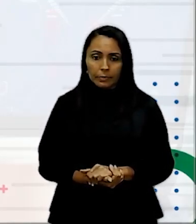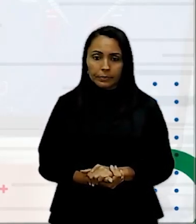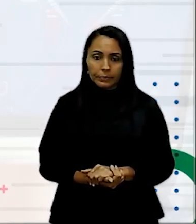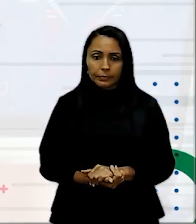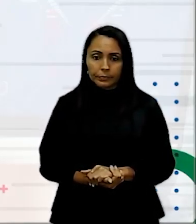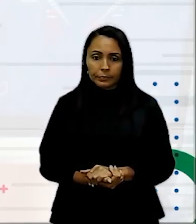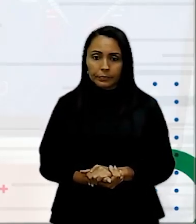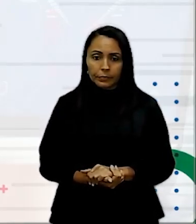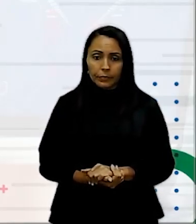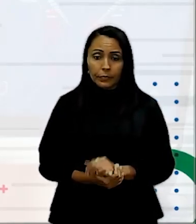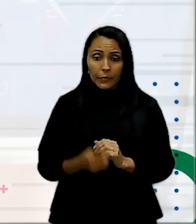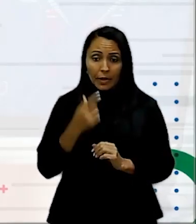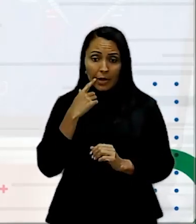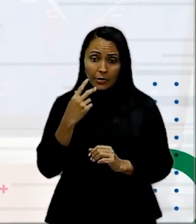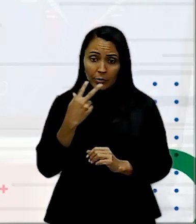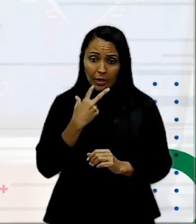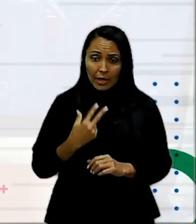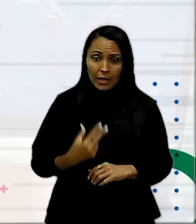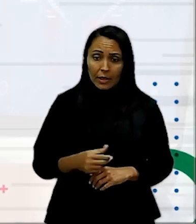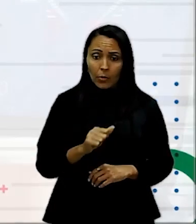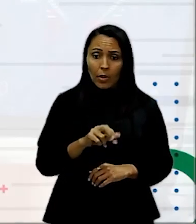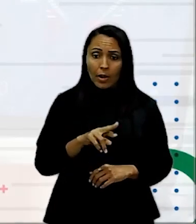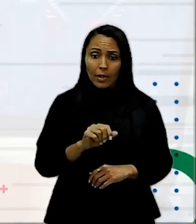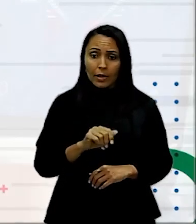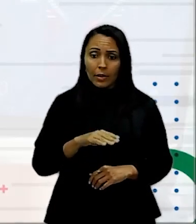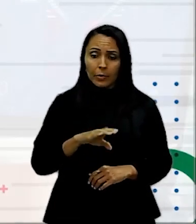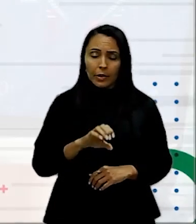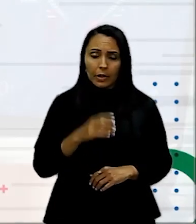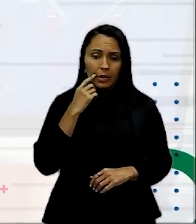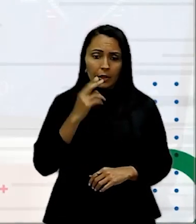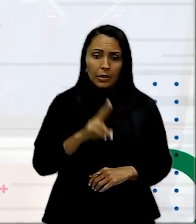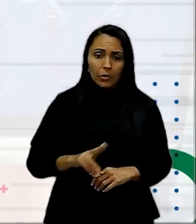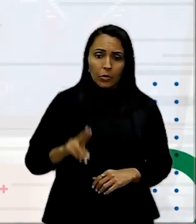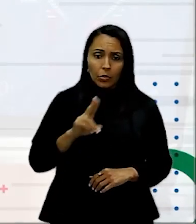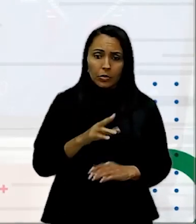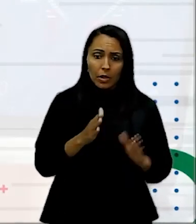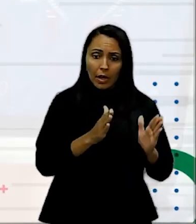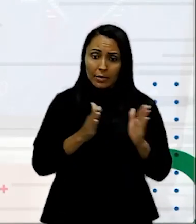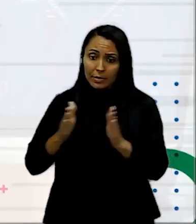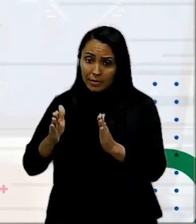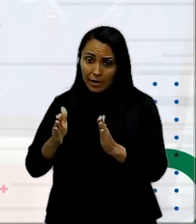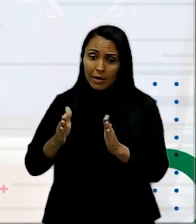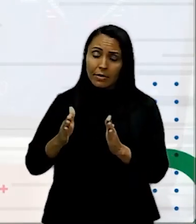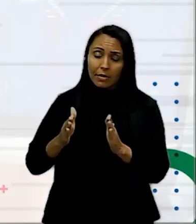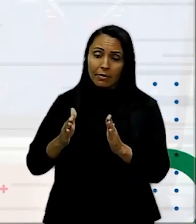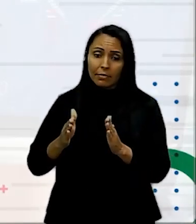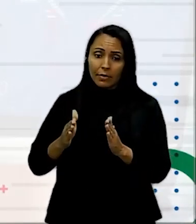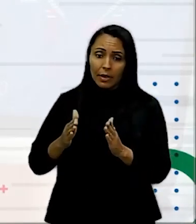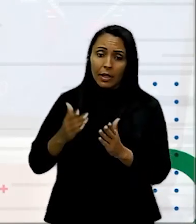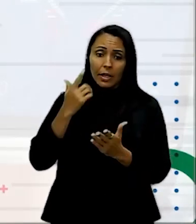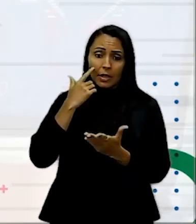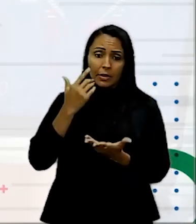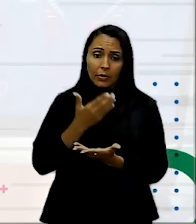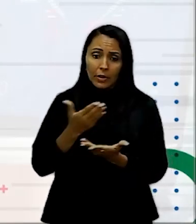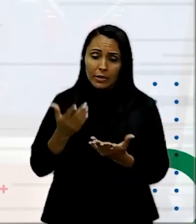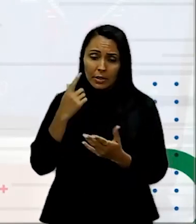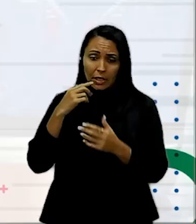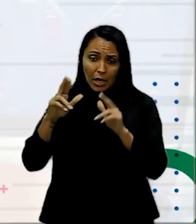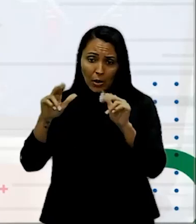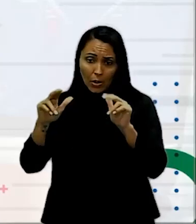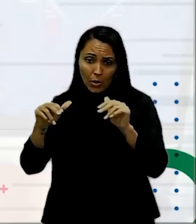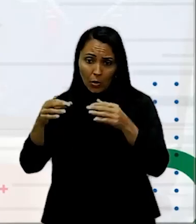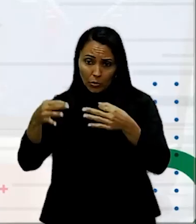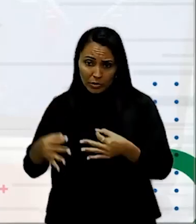Na língua árabe, nós, eles utilizam, no caso, o alinhamento à direita Então, para eles, esse seria o correto